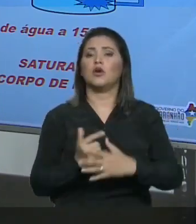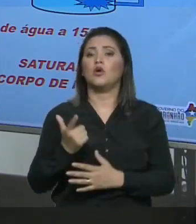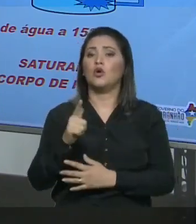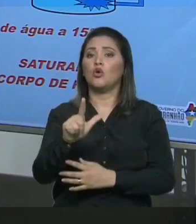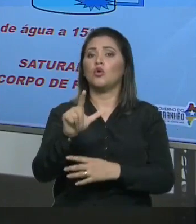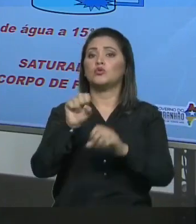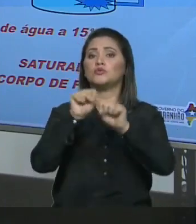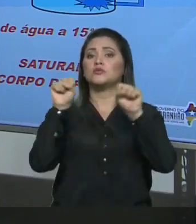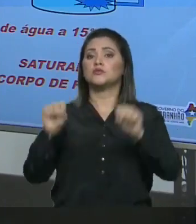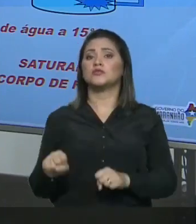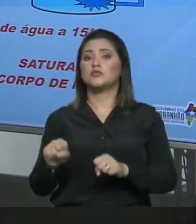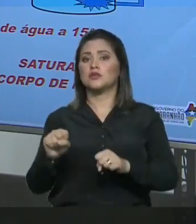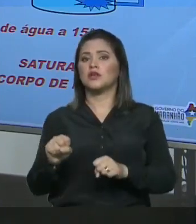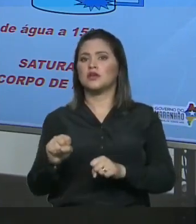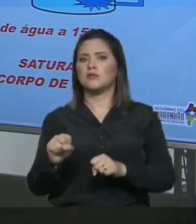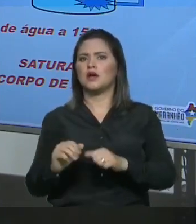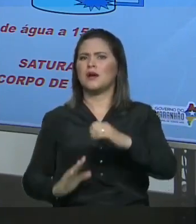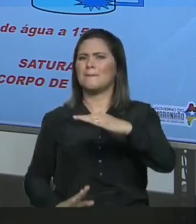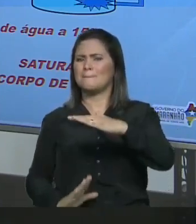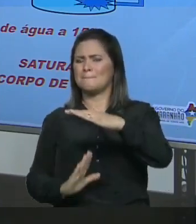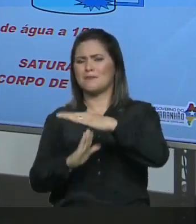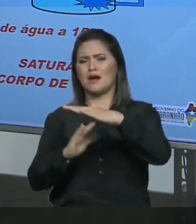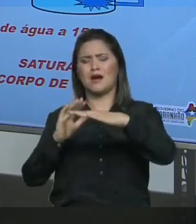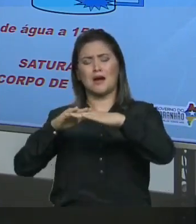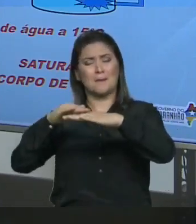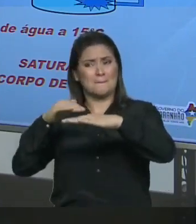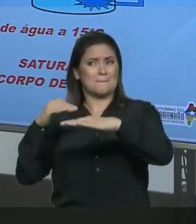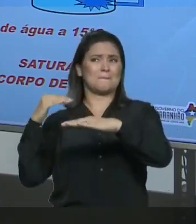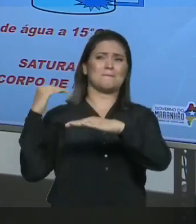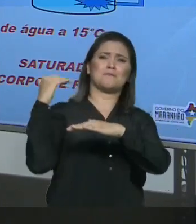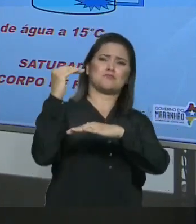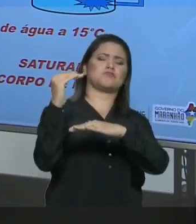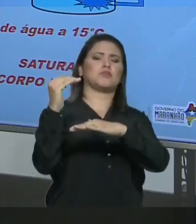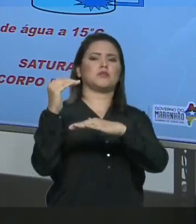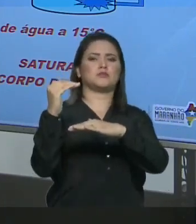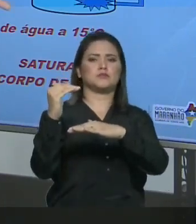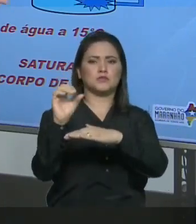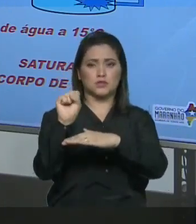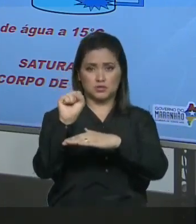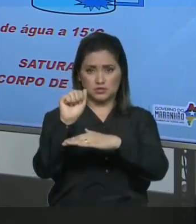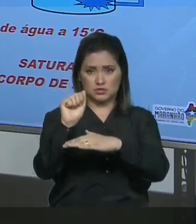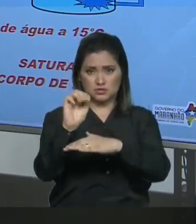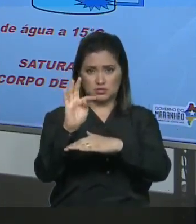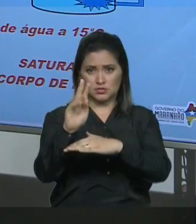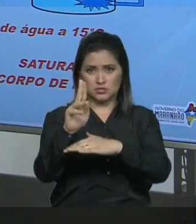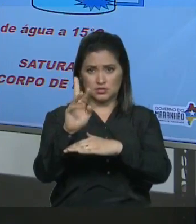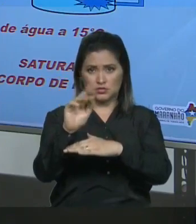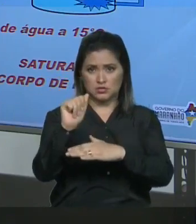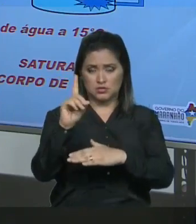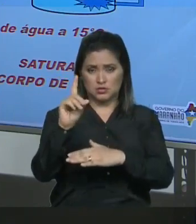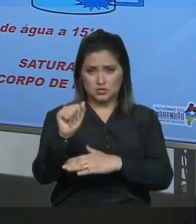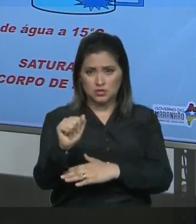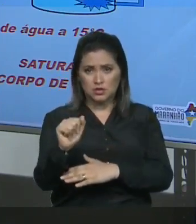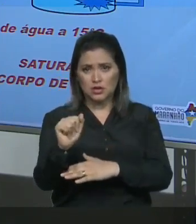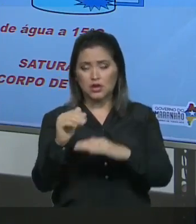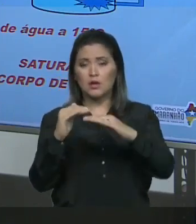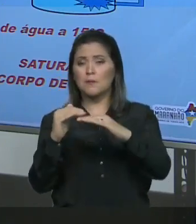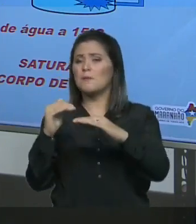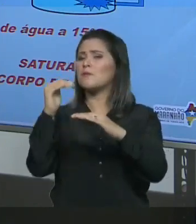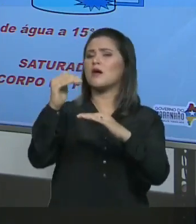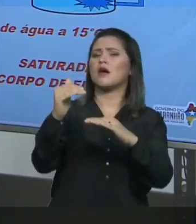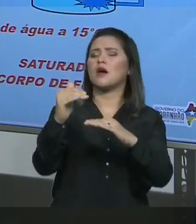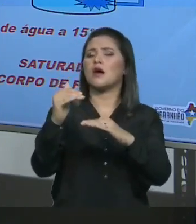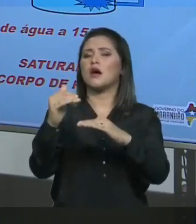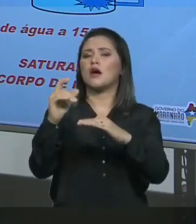Passando Da máxima quantidade Permitida A solução será Saturada No limite E o que passou